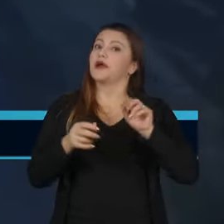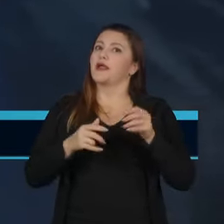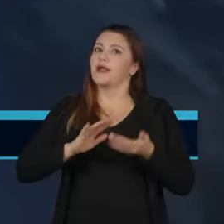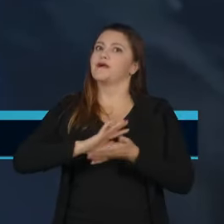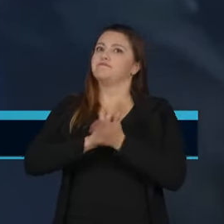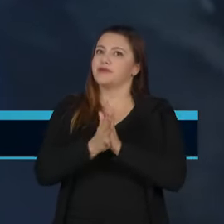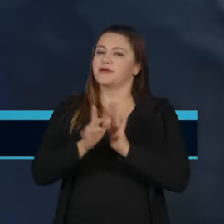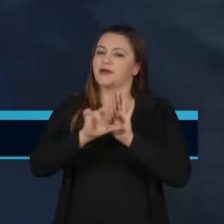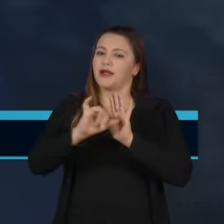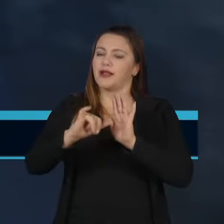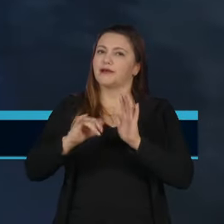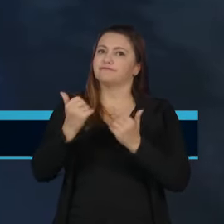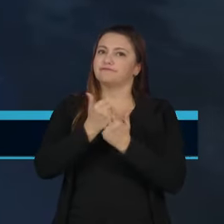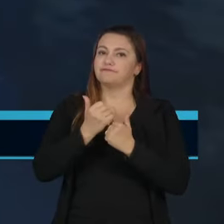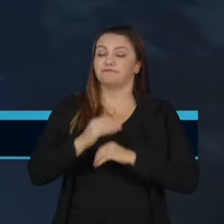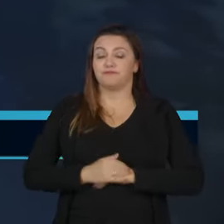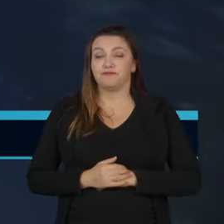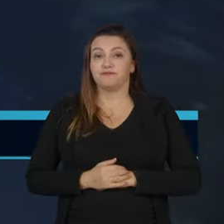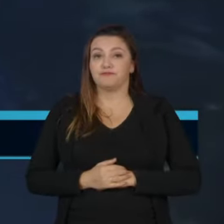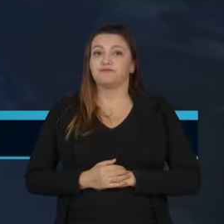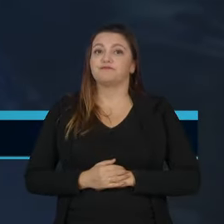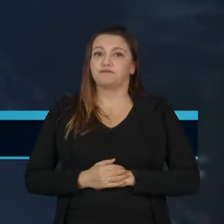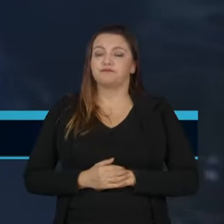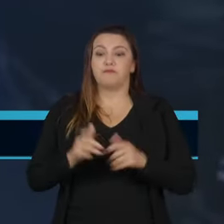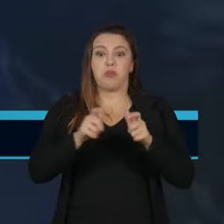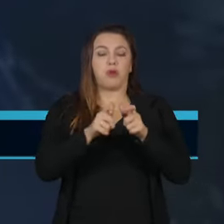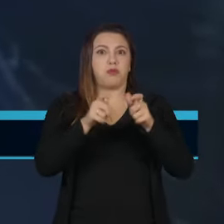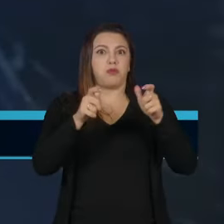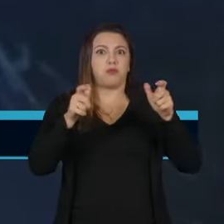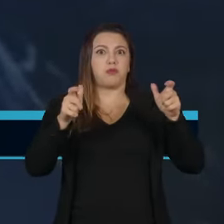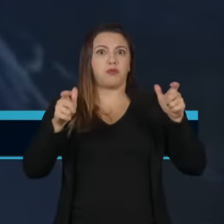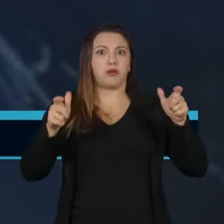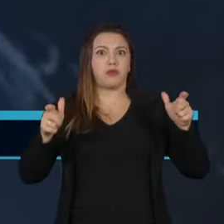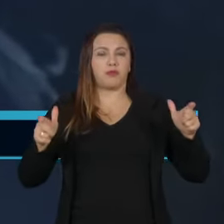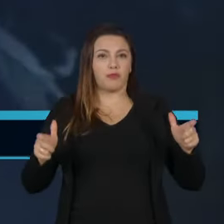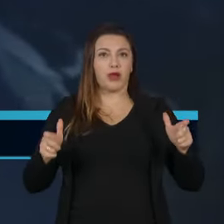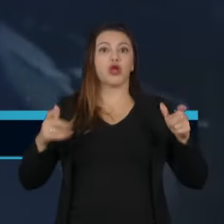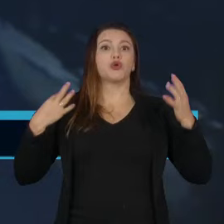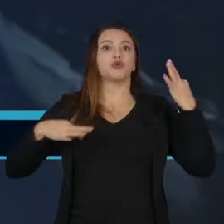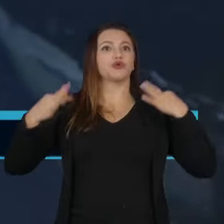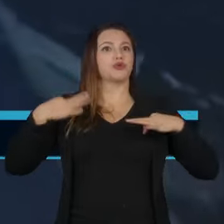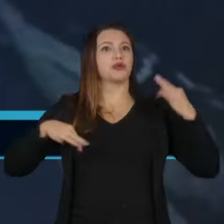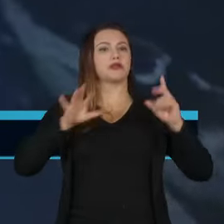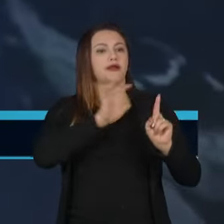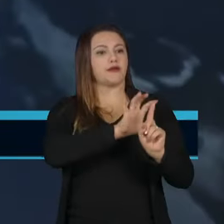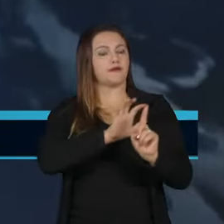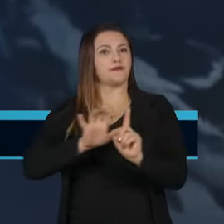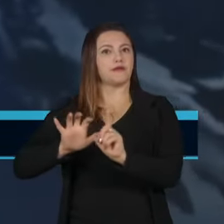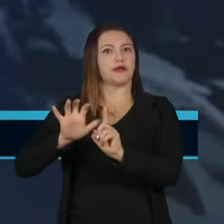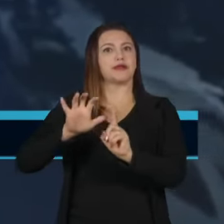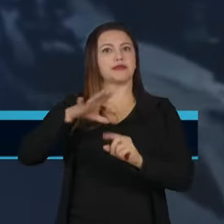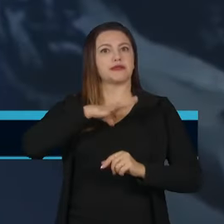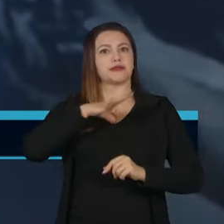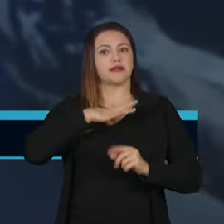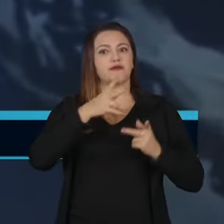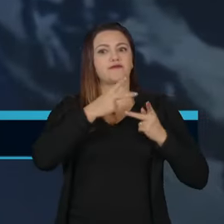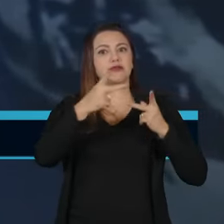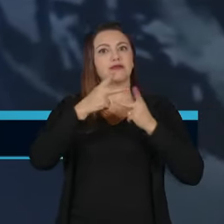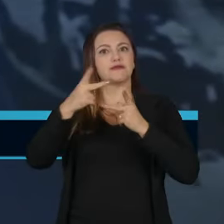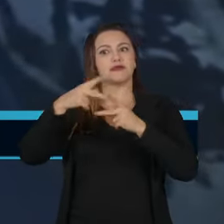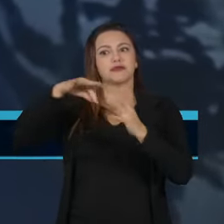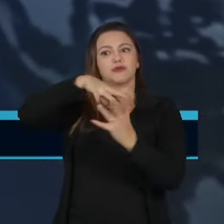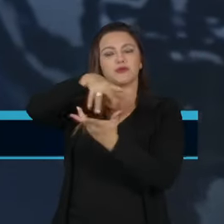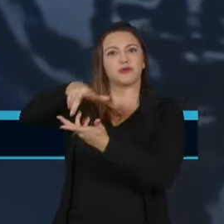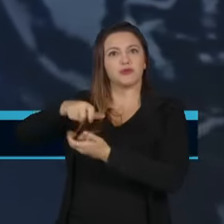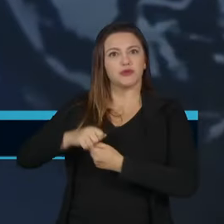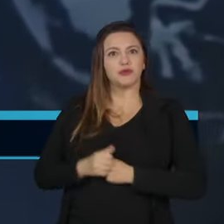O excesso de turistas tem provocado impactos econômicos e ambientais nas cidades mais visitadas do mundo. Para mudar o panorama,